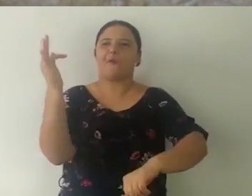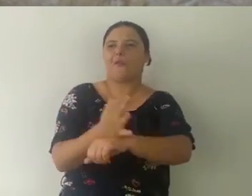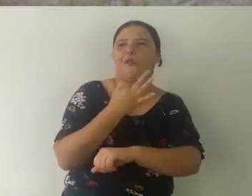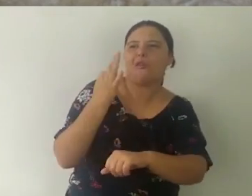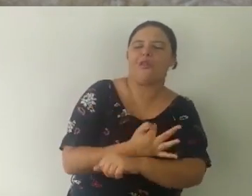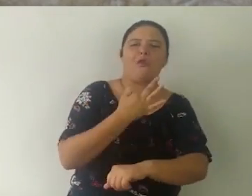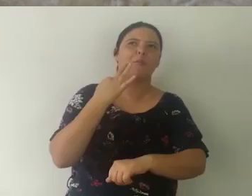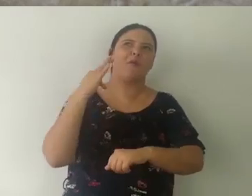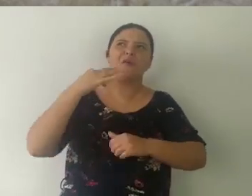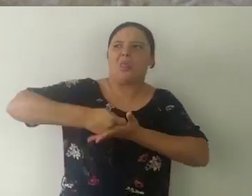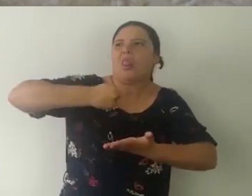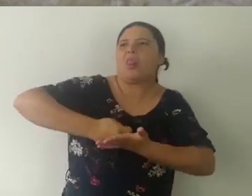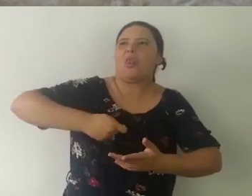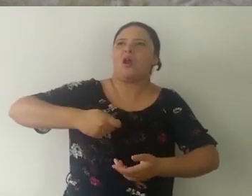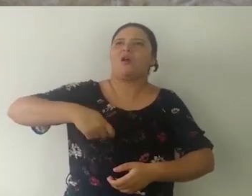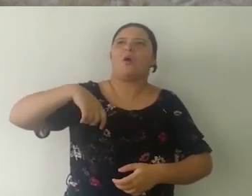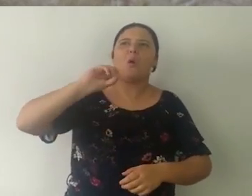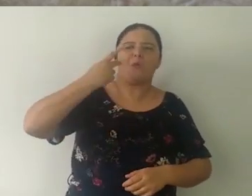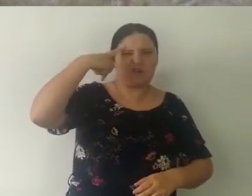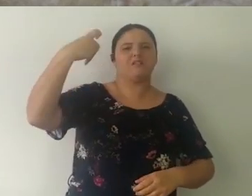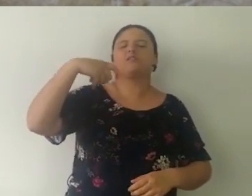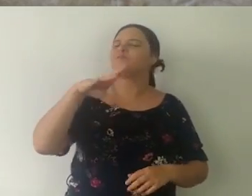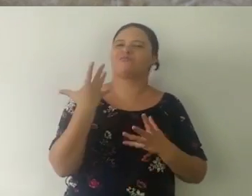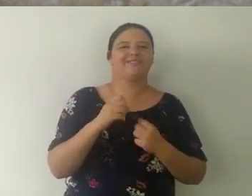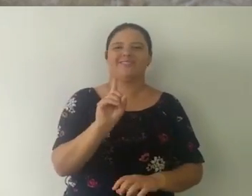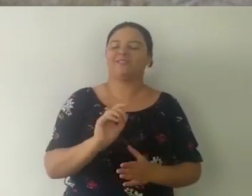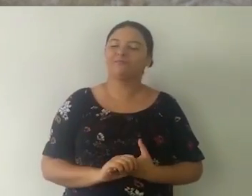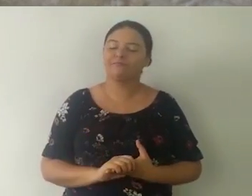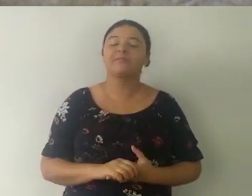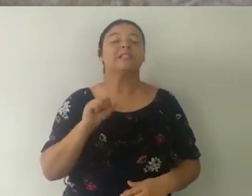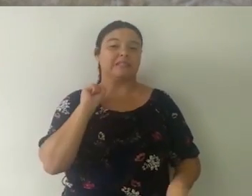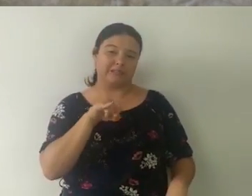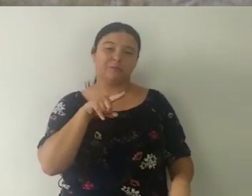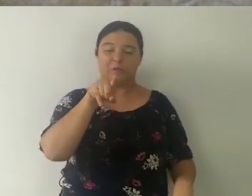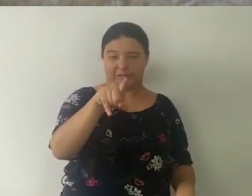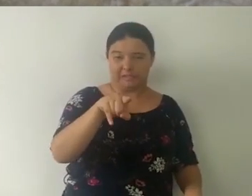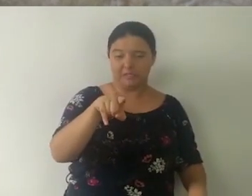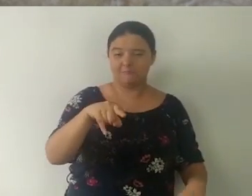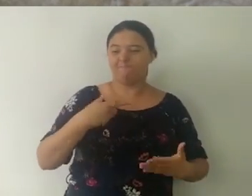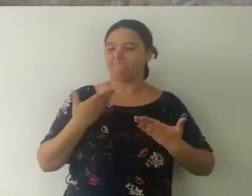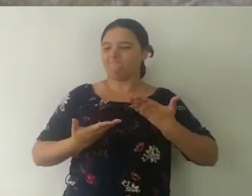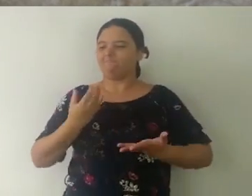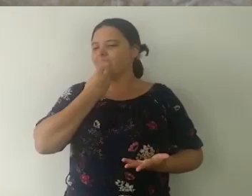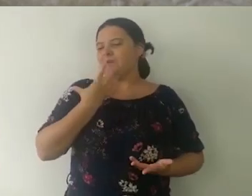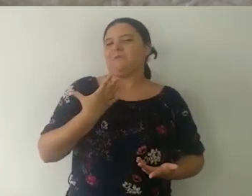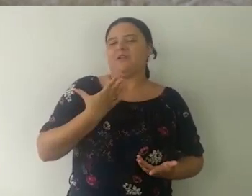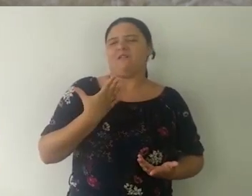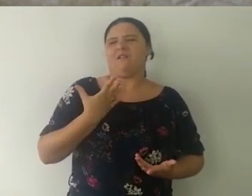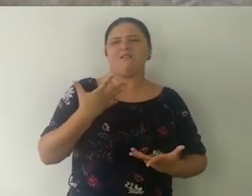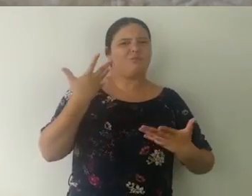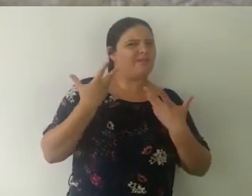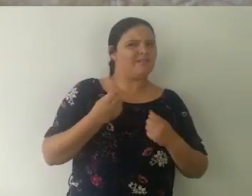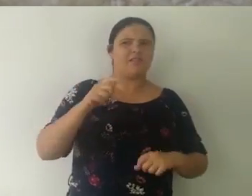um parceiro que a desqualifique, que a destrate. Já parou pra perceber isso? Se você realmente se trata